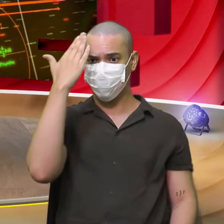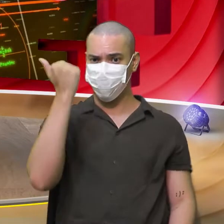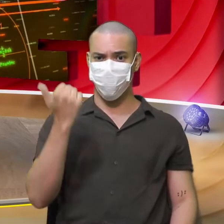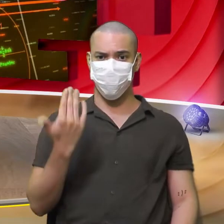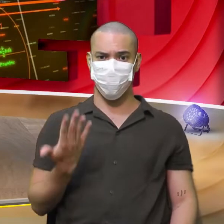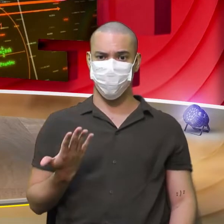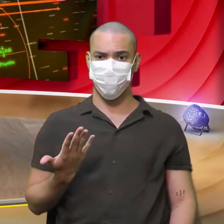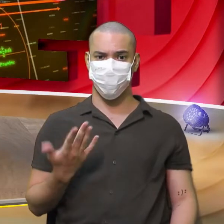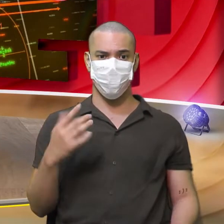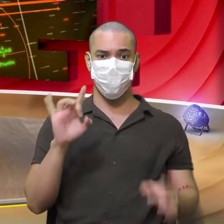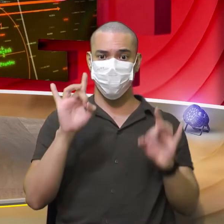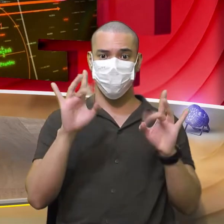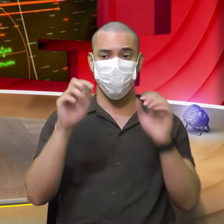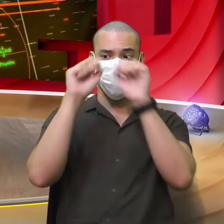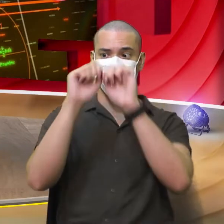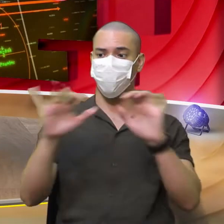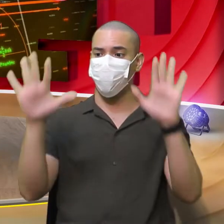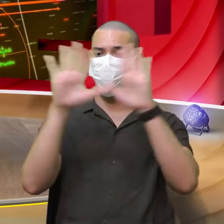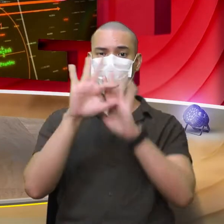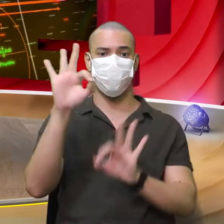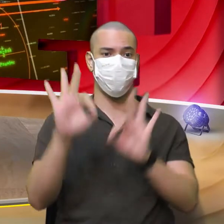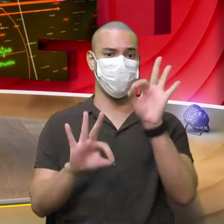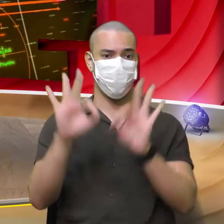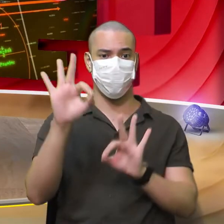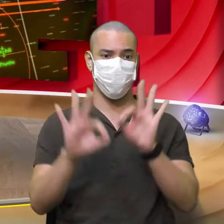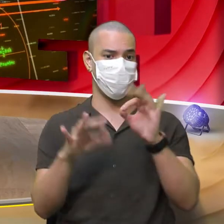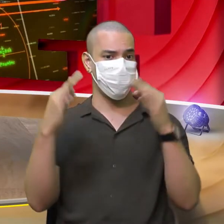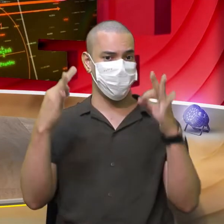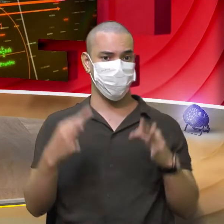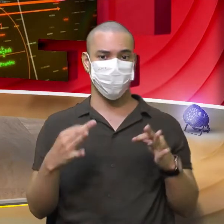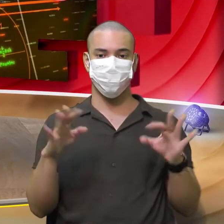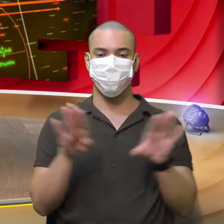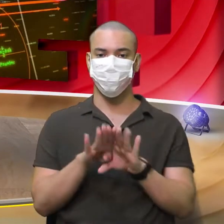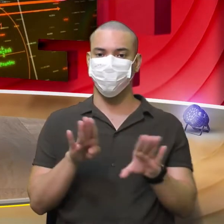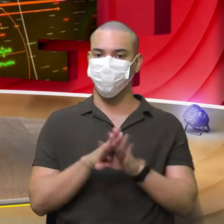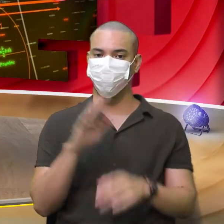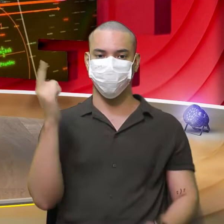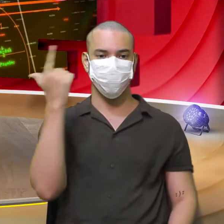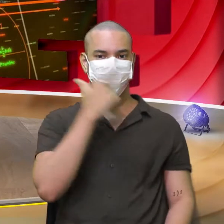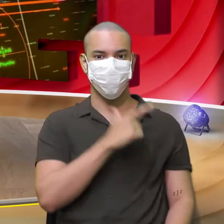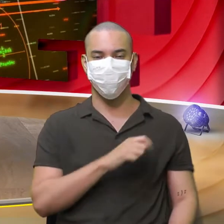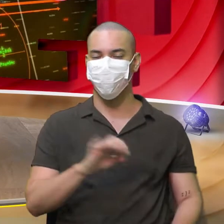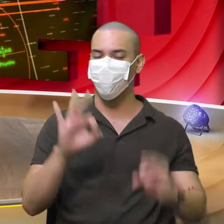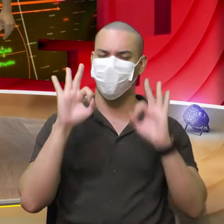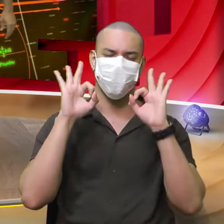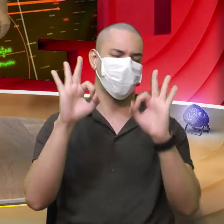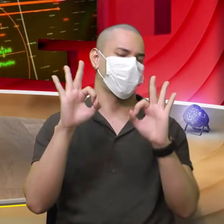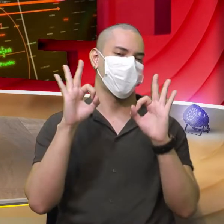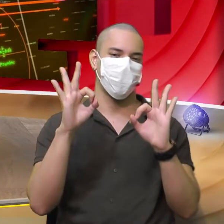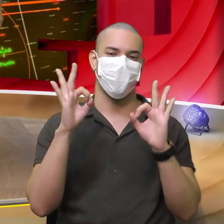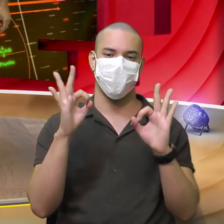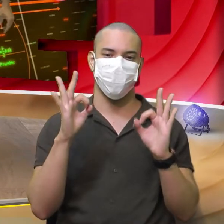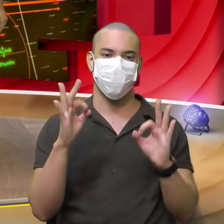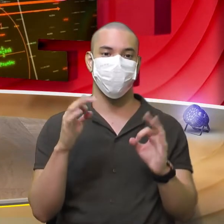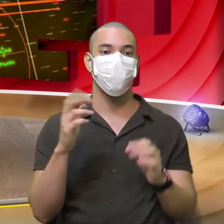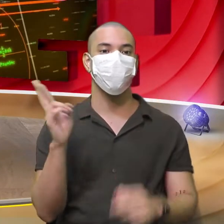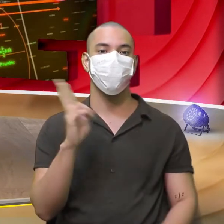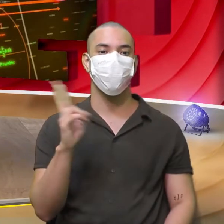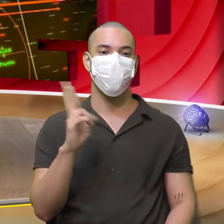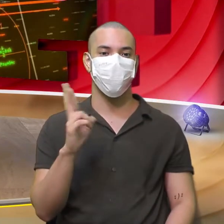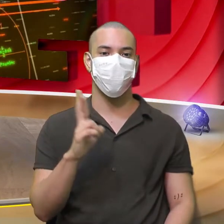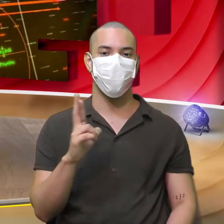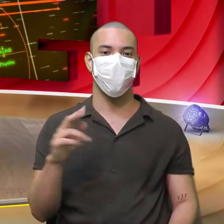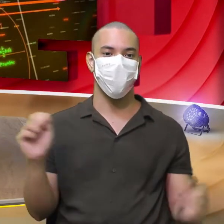só completar o movimental Organizar direitinho E partir para o abraço Vamos lá, então Abraço para quem? Para o